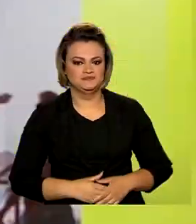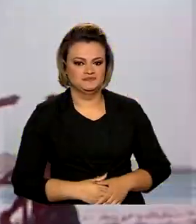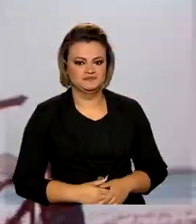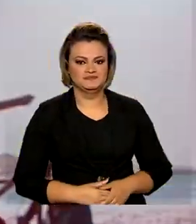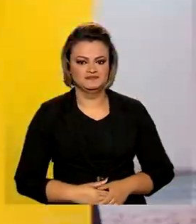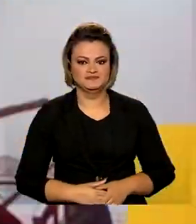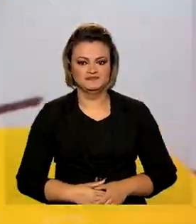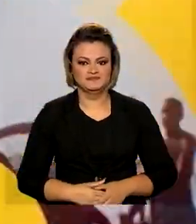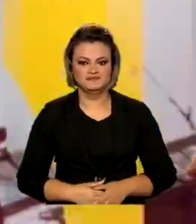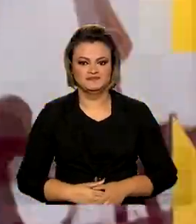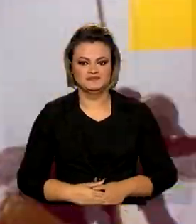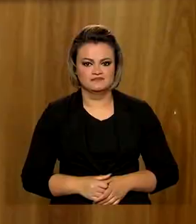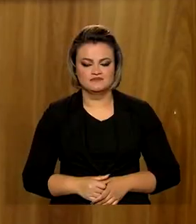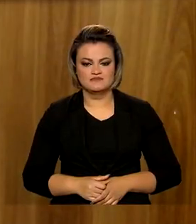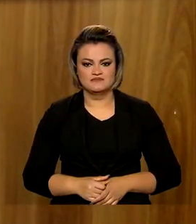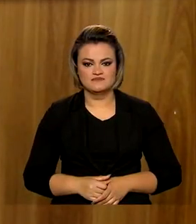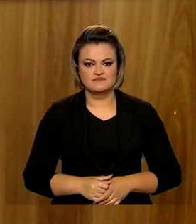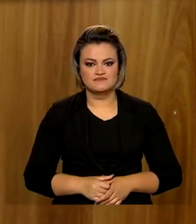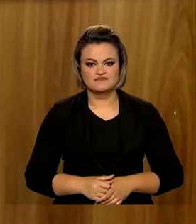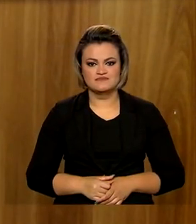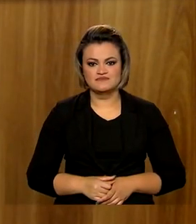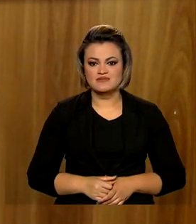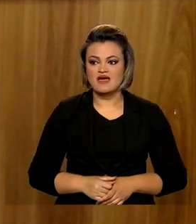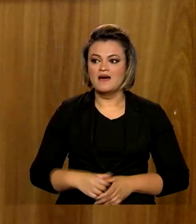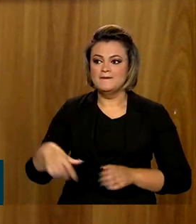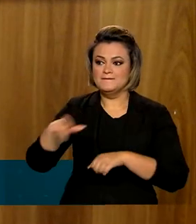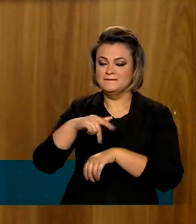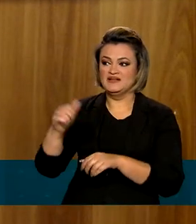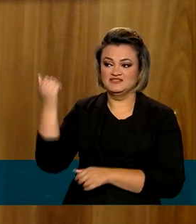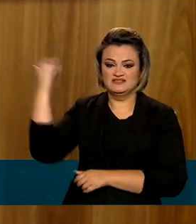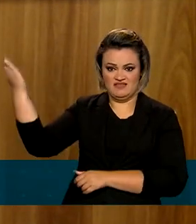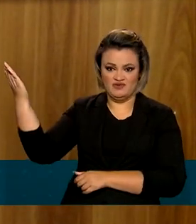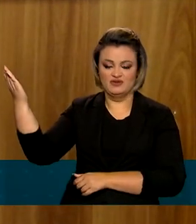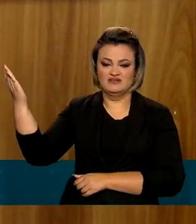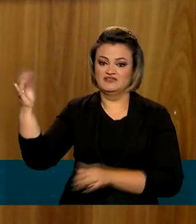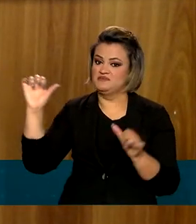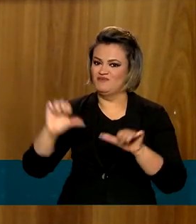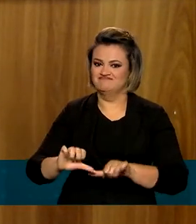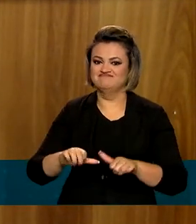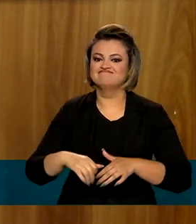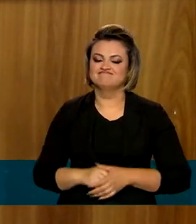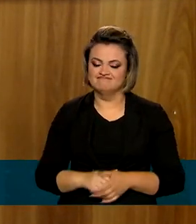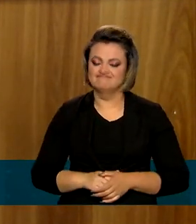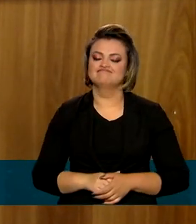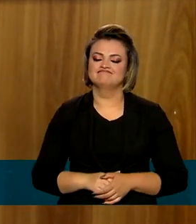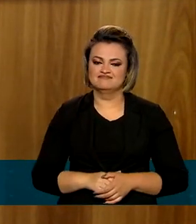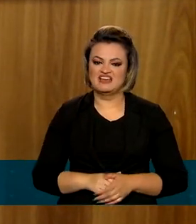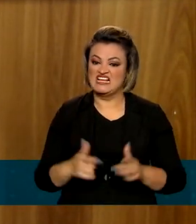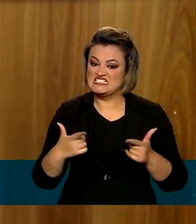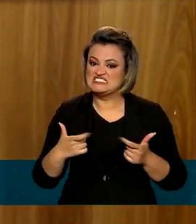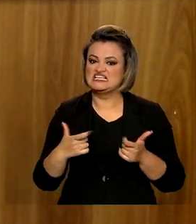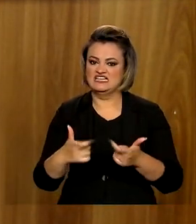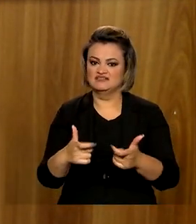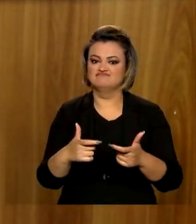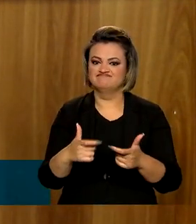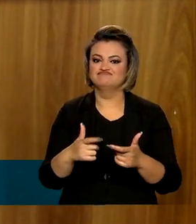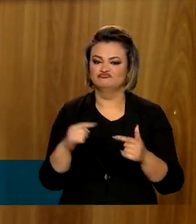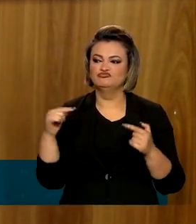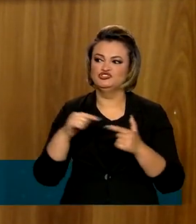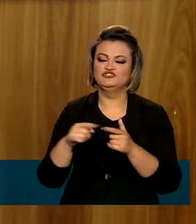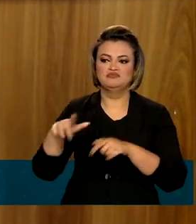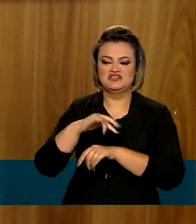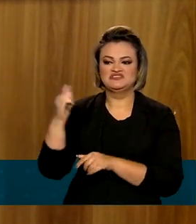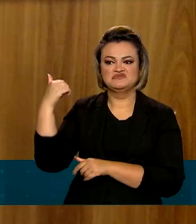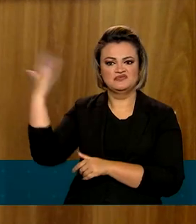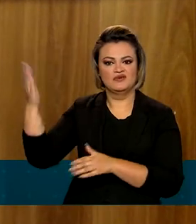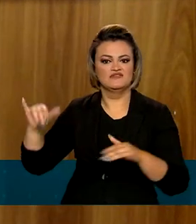potências econômicas. A situação lá fora vai piorar, não vai melhorar. A guerra está escalando lá fora.